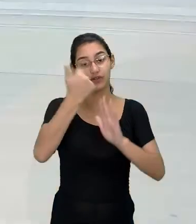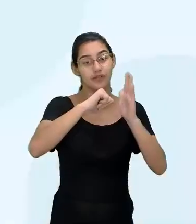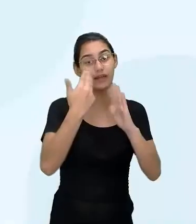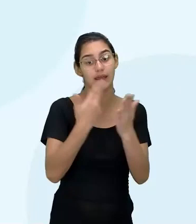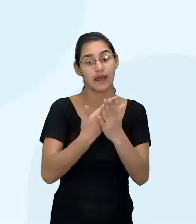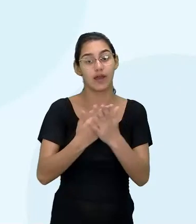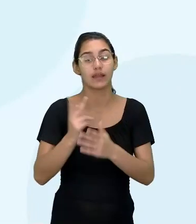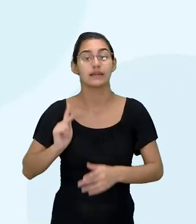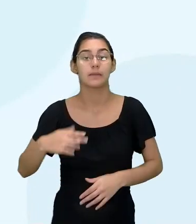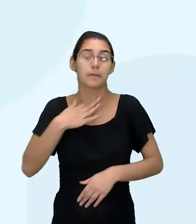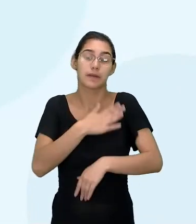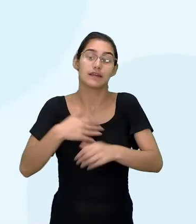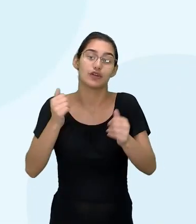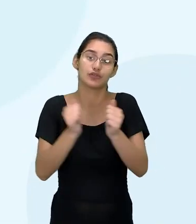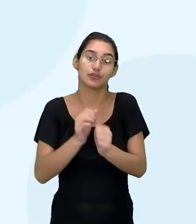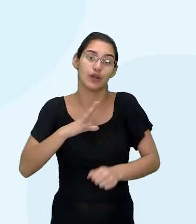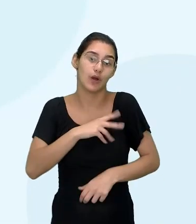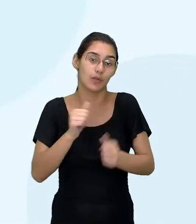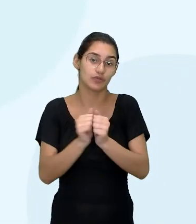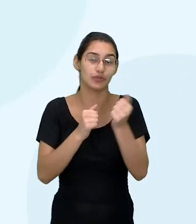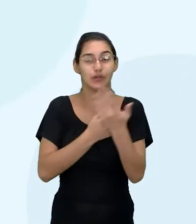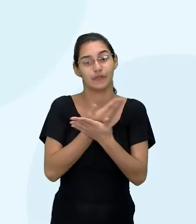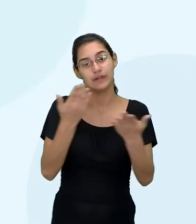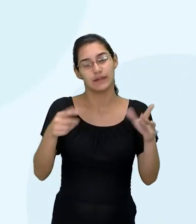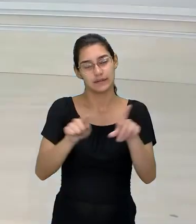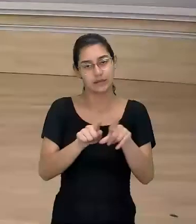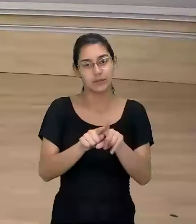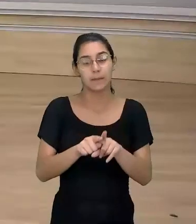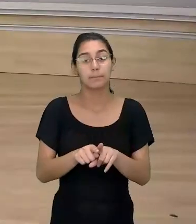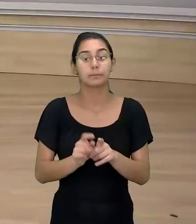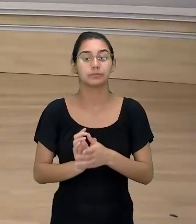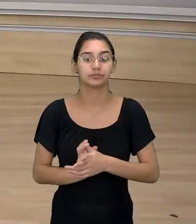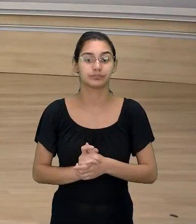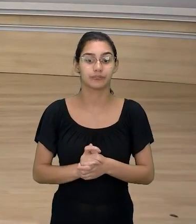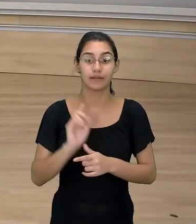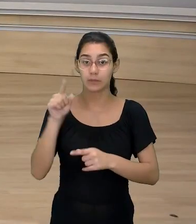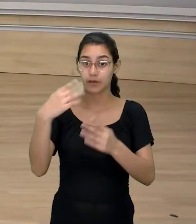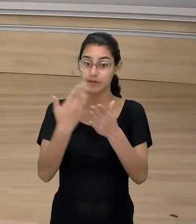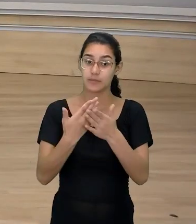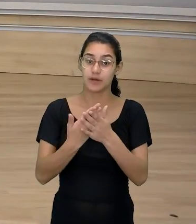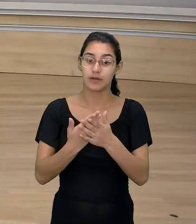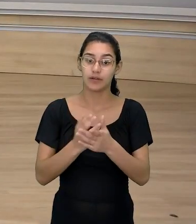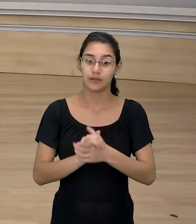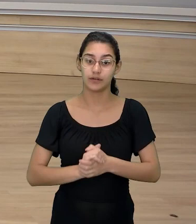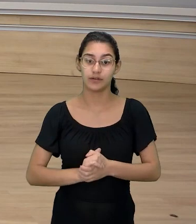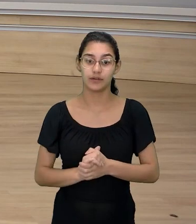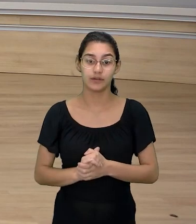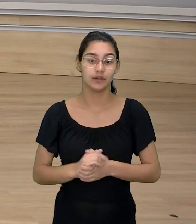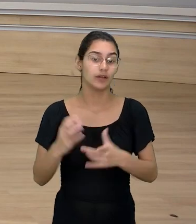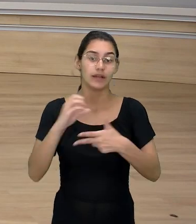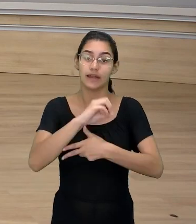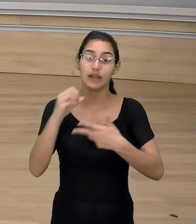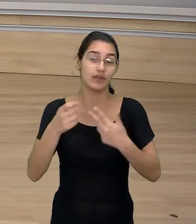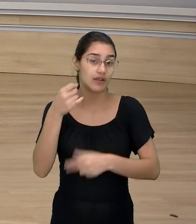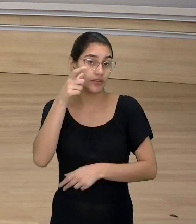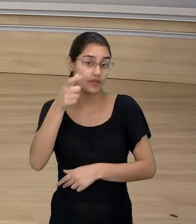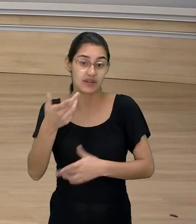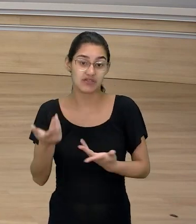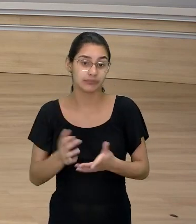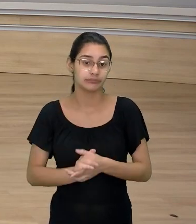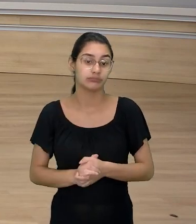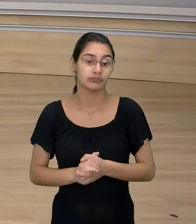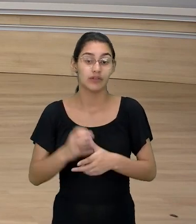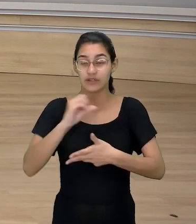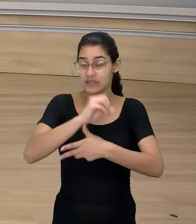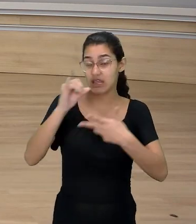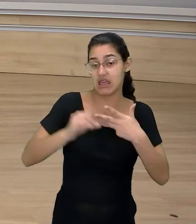aula é sempre um prazer e eu amo estar aqui com vocês e até a próxima eu ia falar quem tem ENEM mas eu não sei quando você vai assistir então assim você